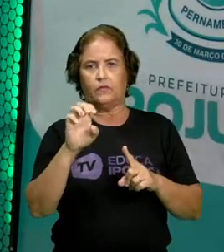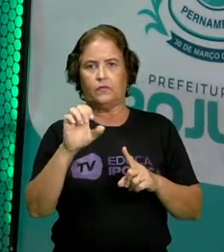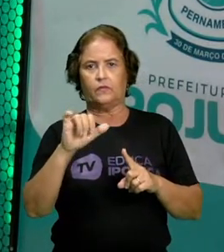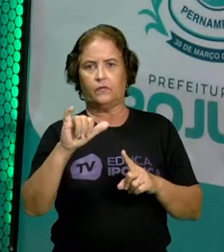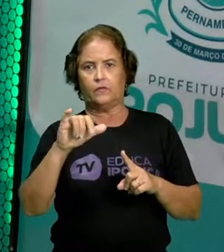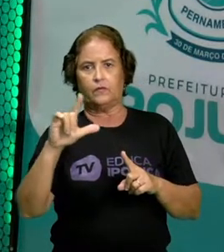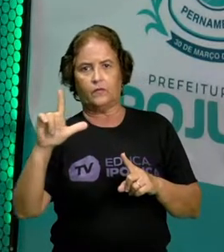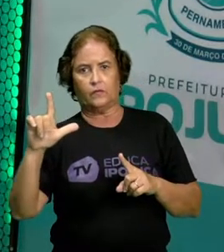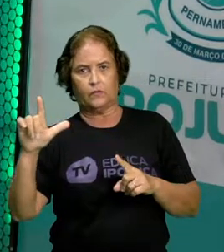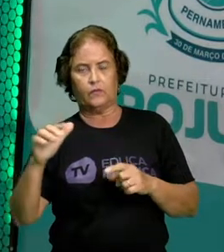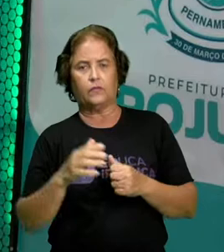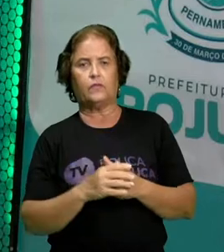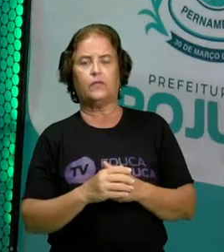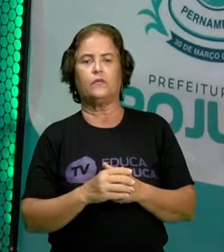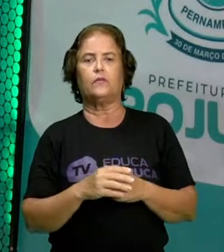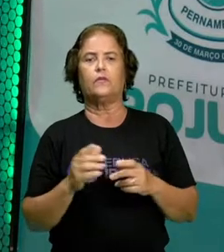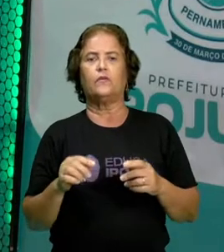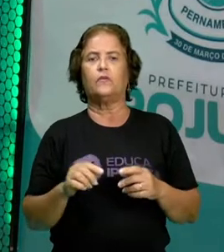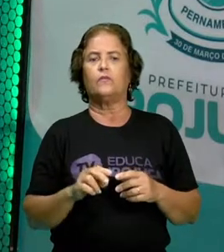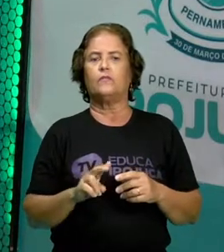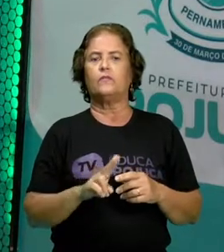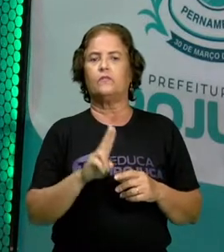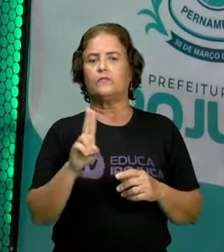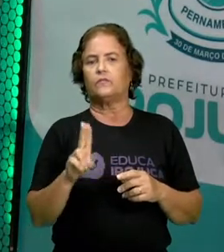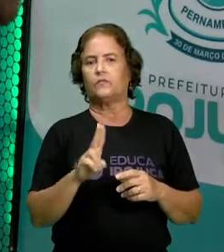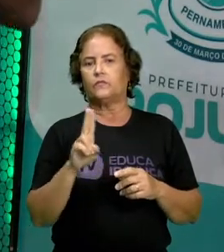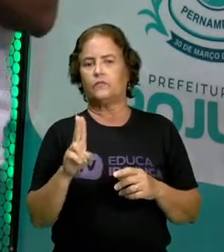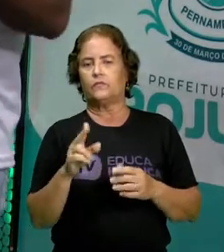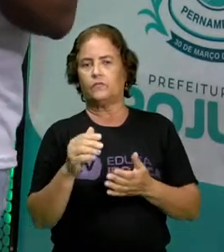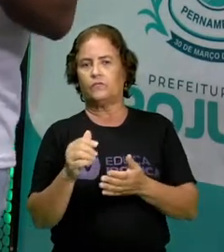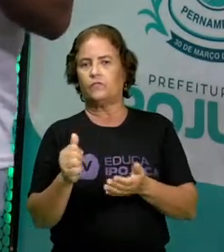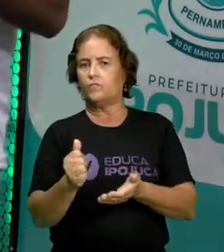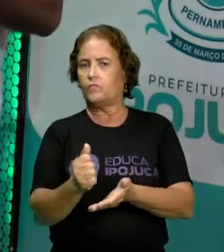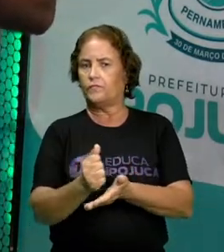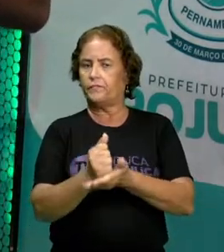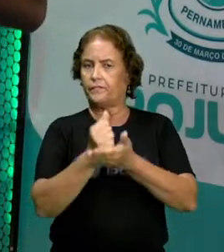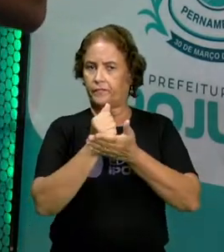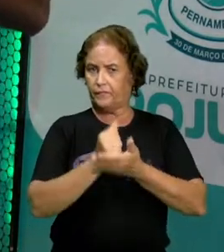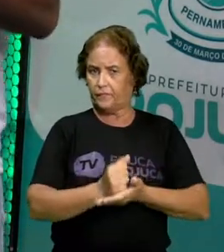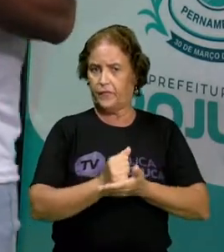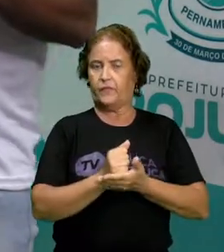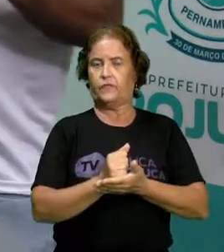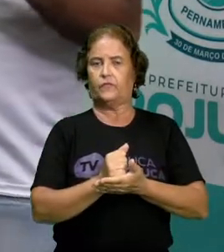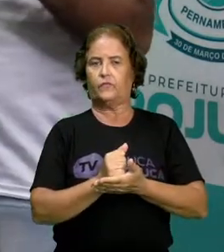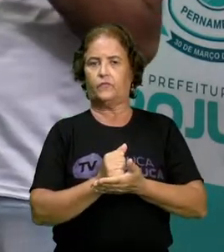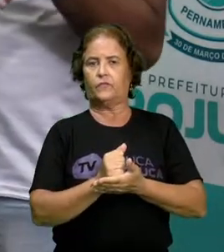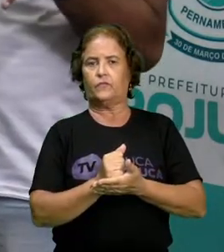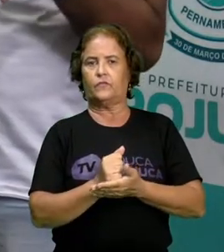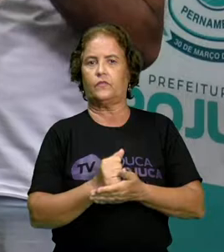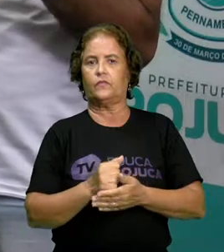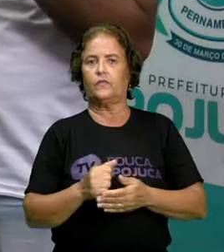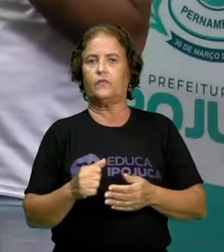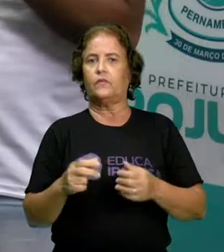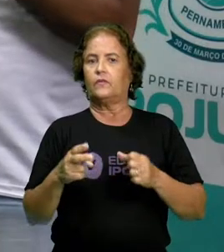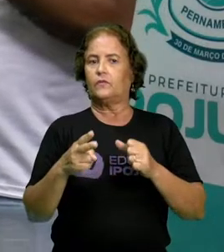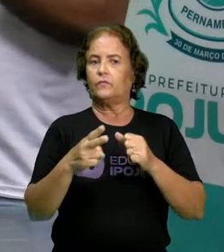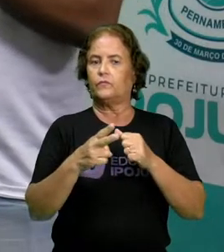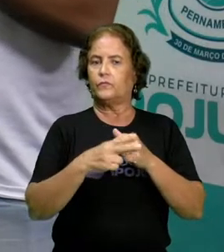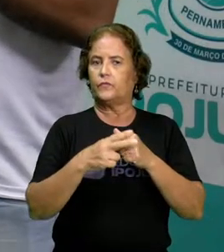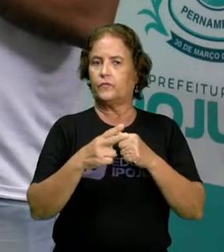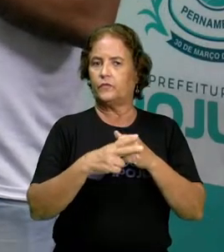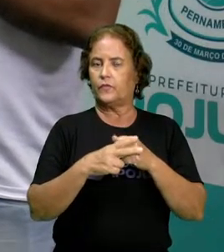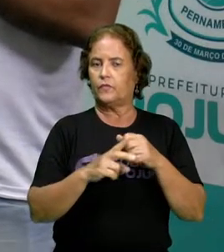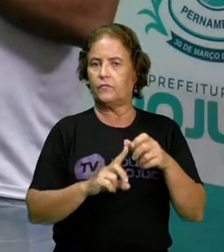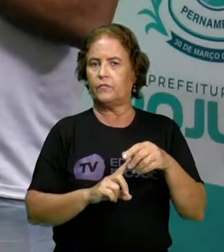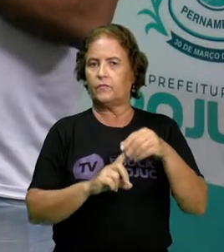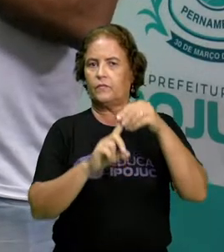que o Will vai ser, neste caso, um auxiliar que vai colocar os verbos principais